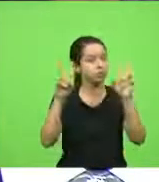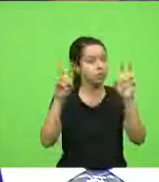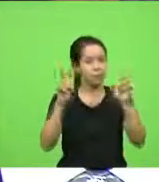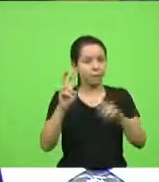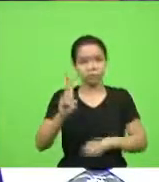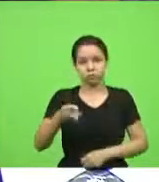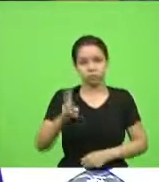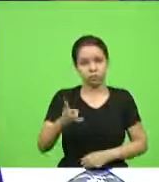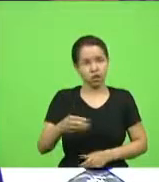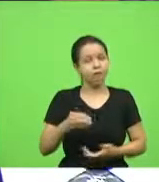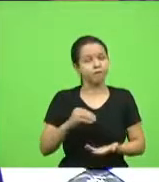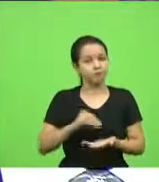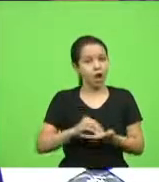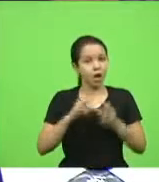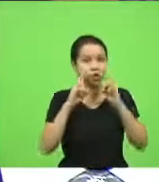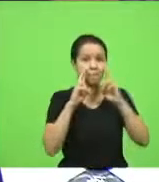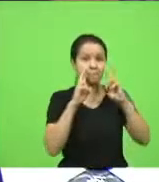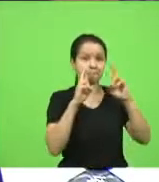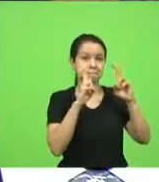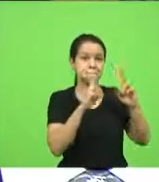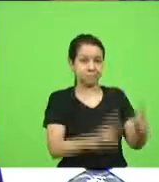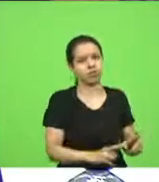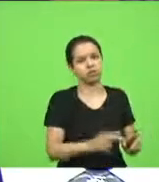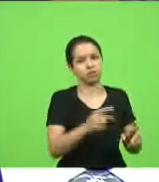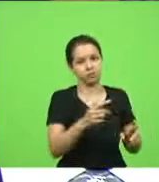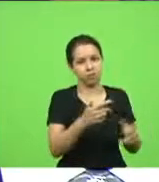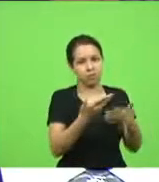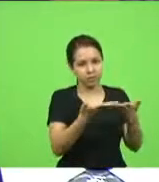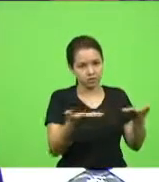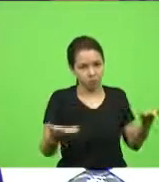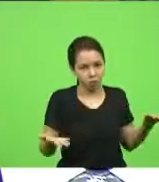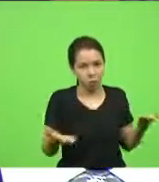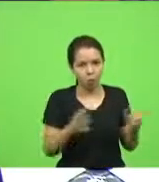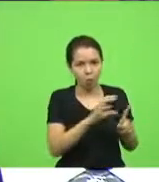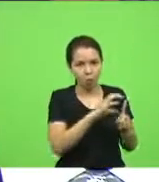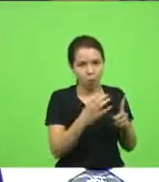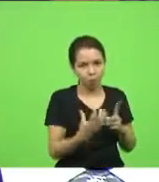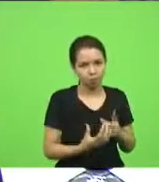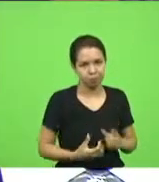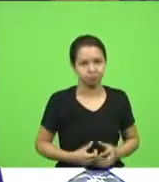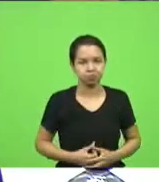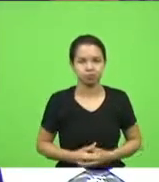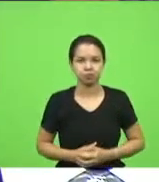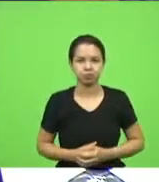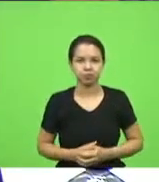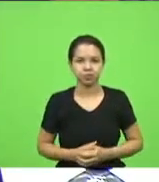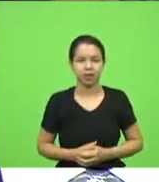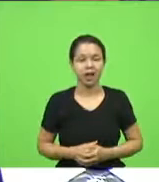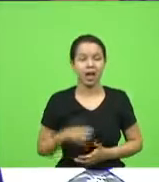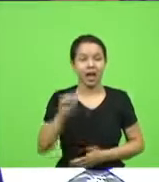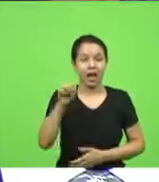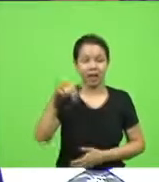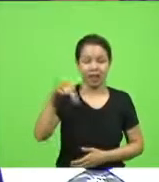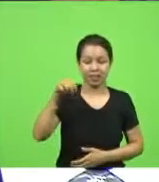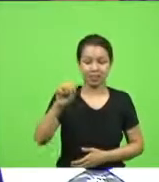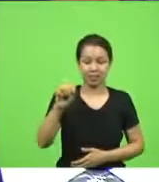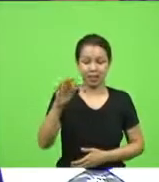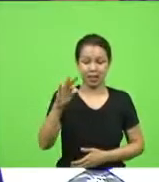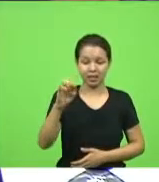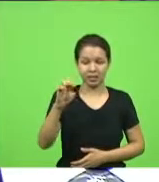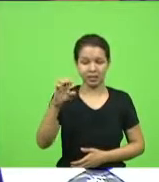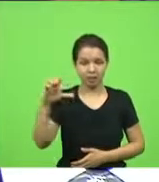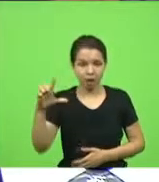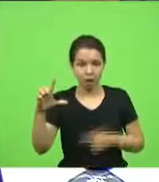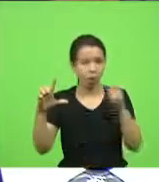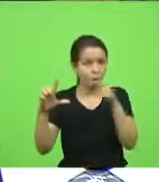que é um desrespeito com o consumidor. A Anatel, que é a Agência Nacional de Telecomunicações, ela não defende o consumidor.